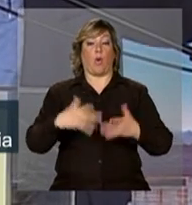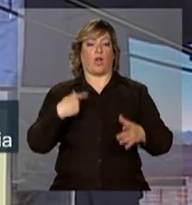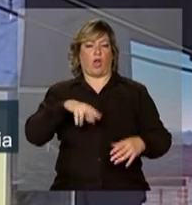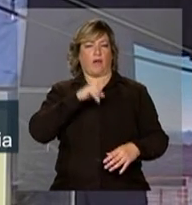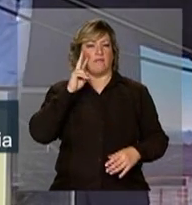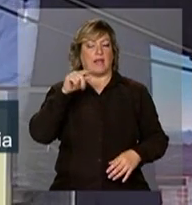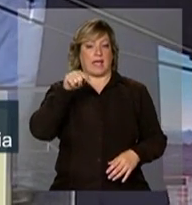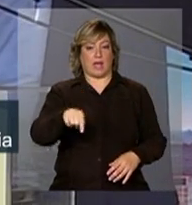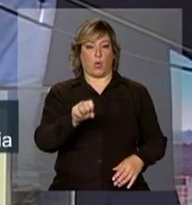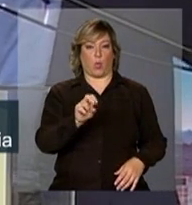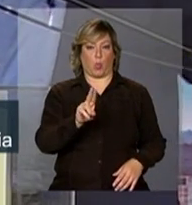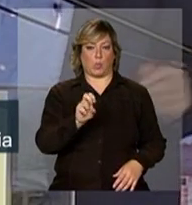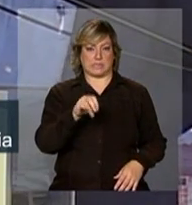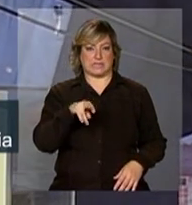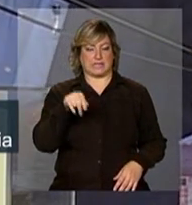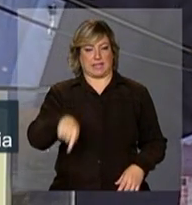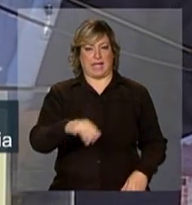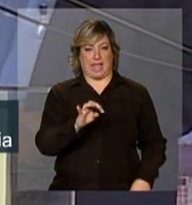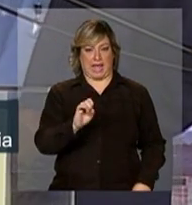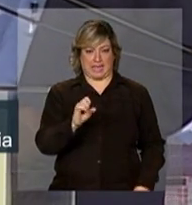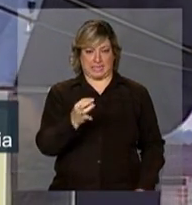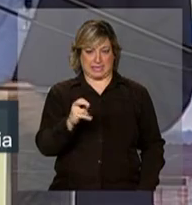olhávamos essa usina de estreitos,